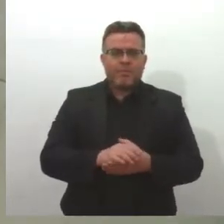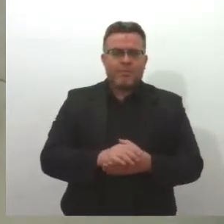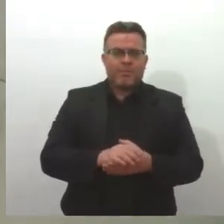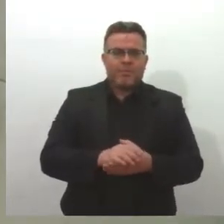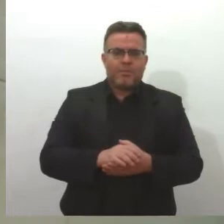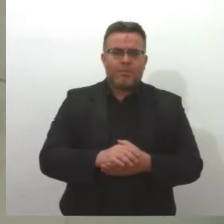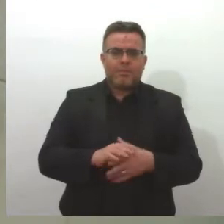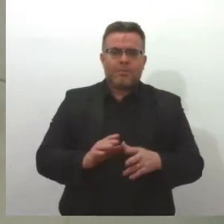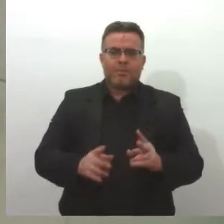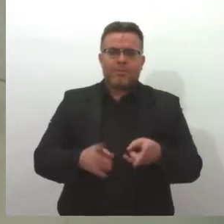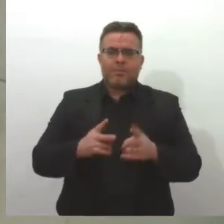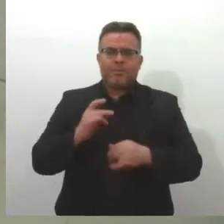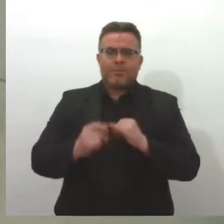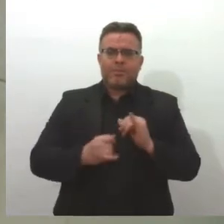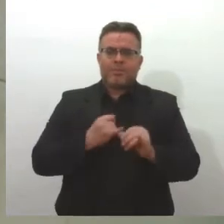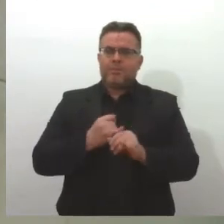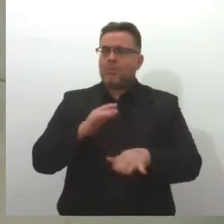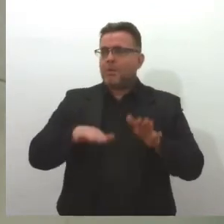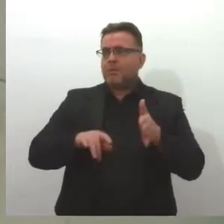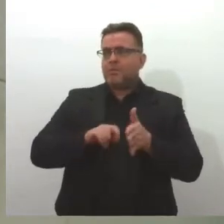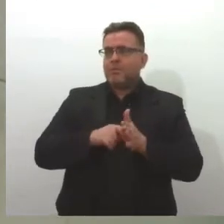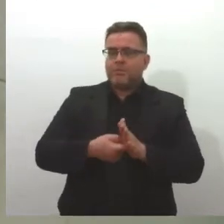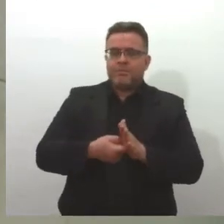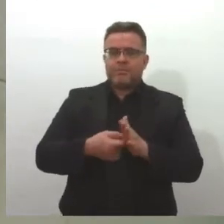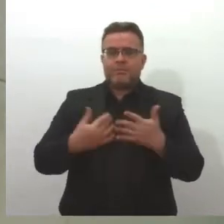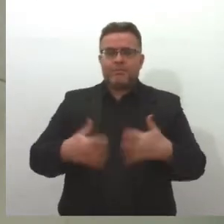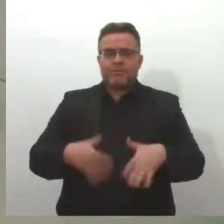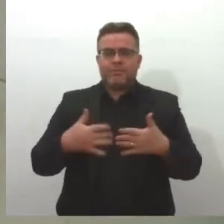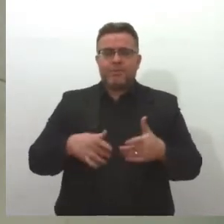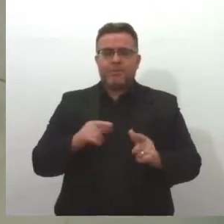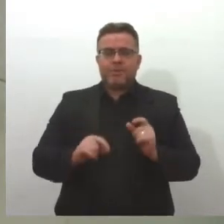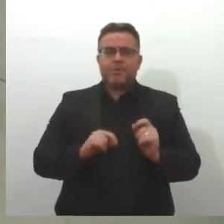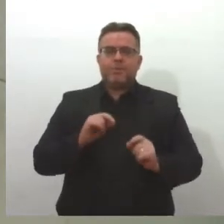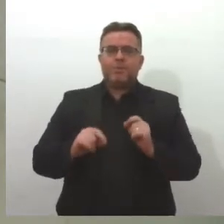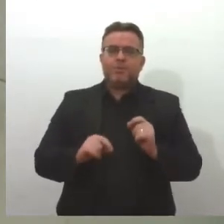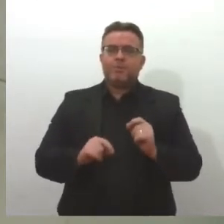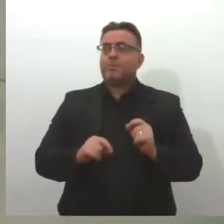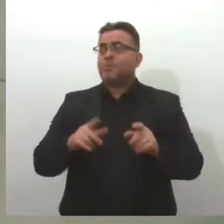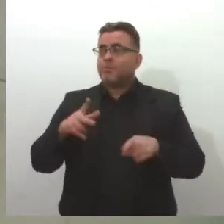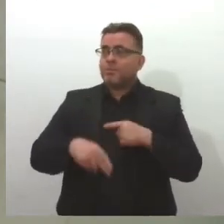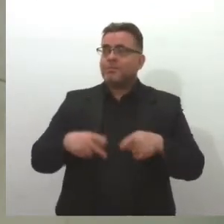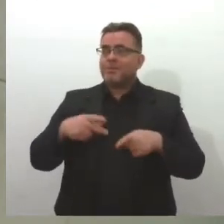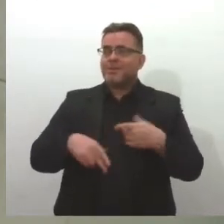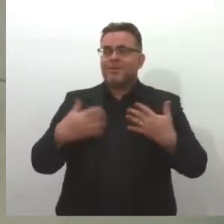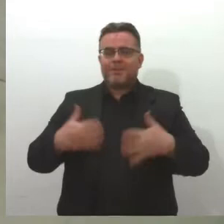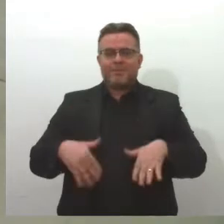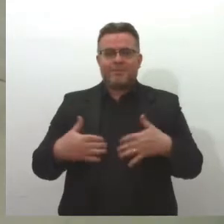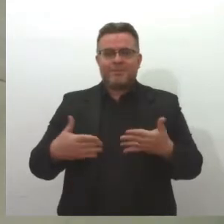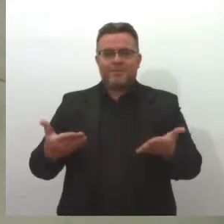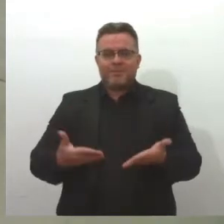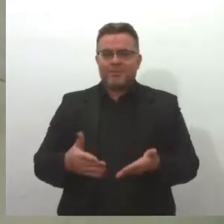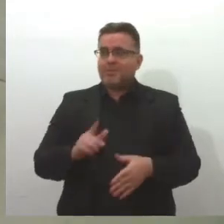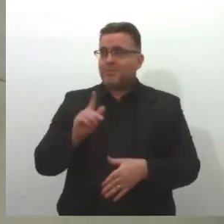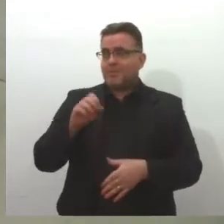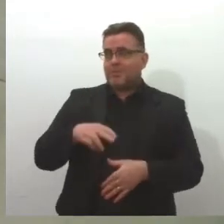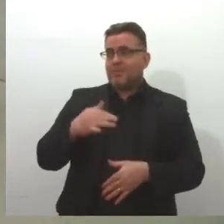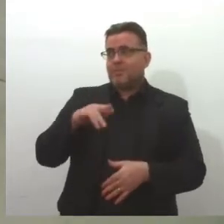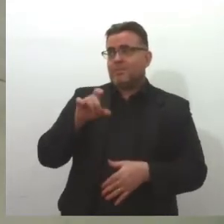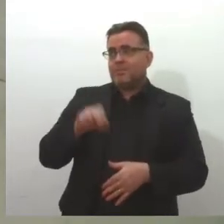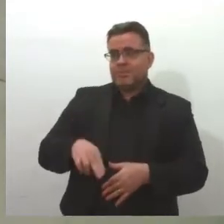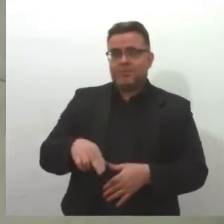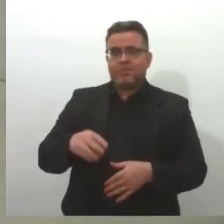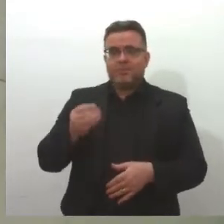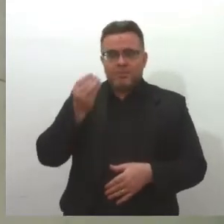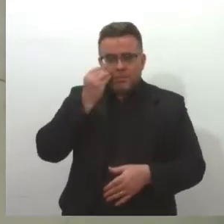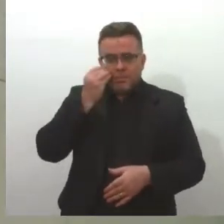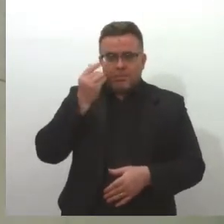É que a internet dá umas travadas de vez em quando, né, e acaba complicando para a gente aqui, mas, Genilson, a gente vai tentar aqui